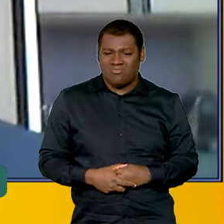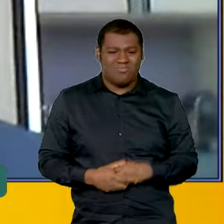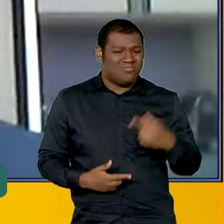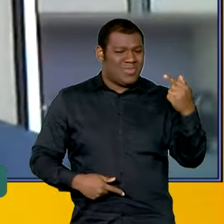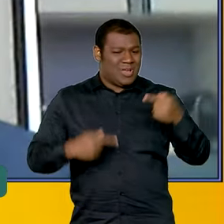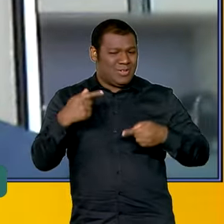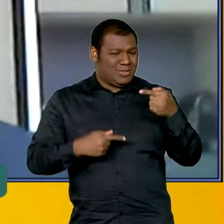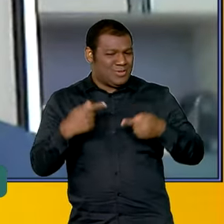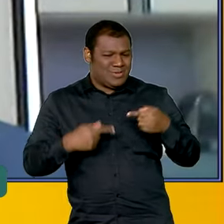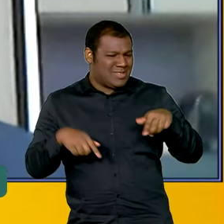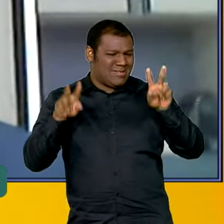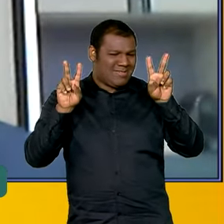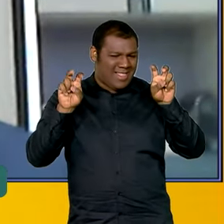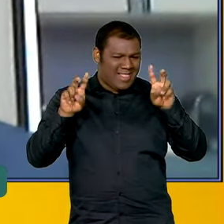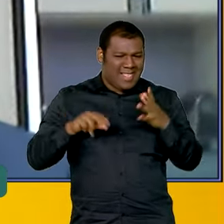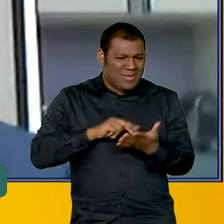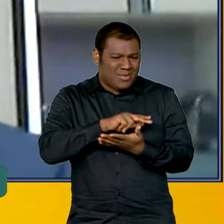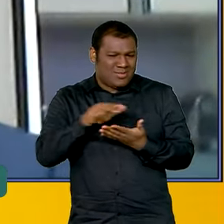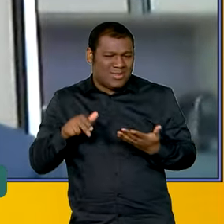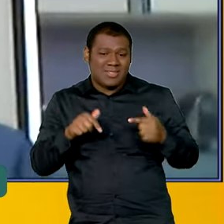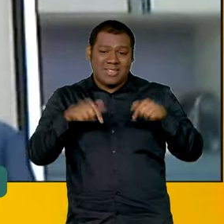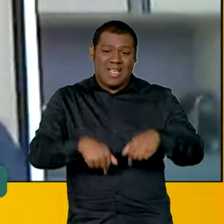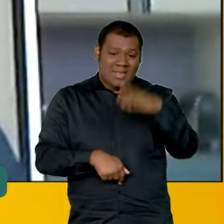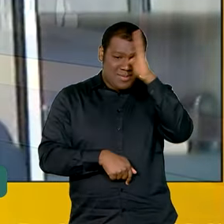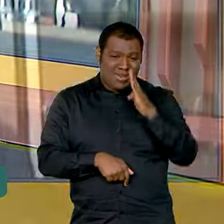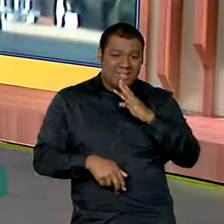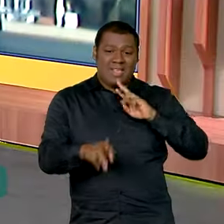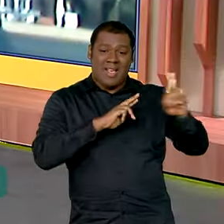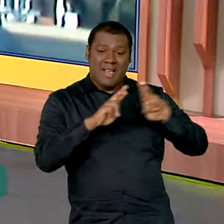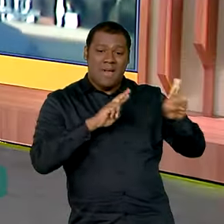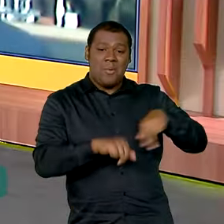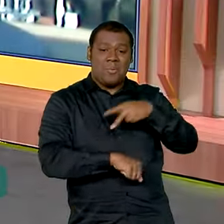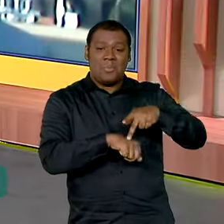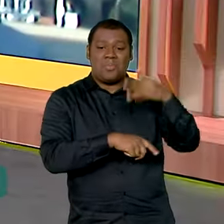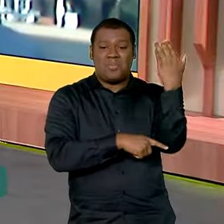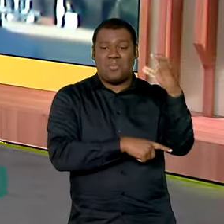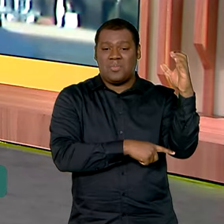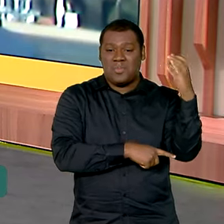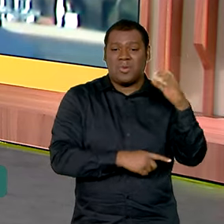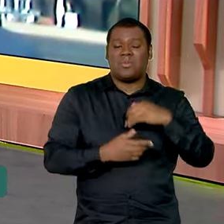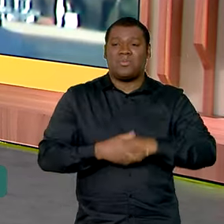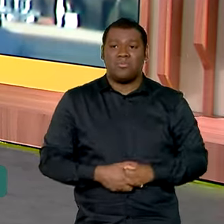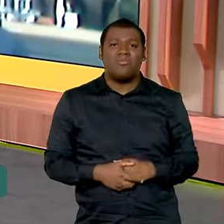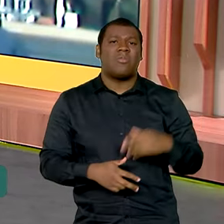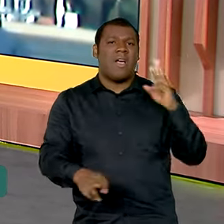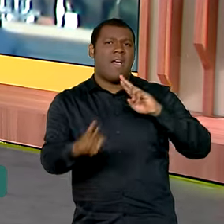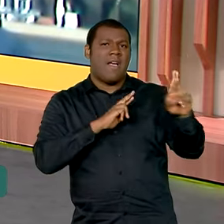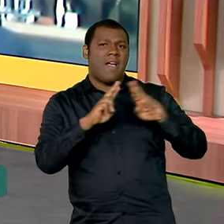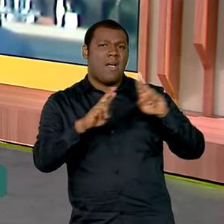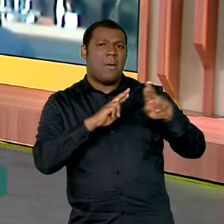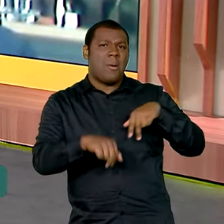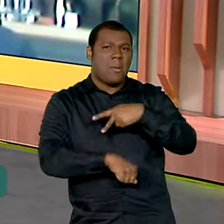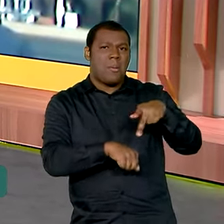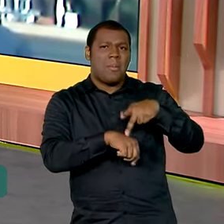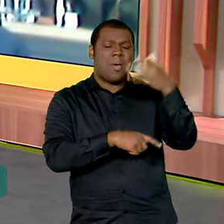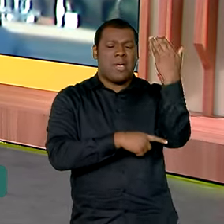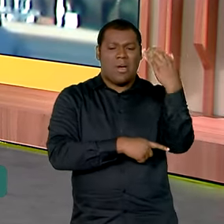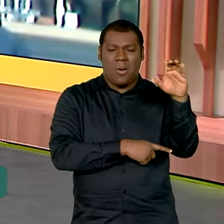aprofundar nessa relação com a Colômbia. Não só na relação com a Colômbia, né, ministro? Eu acho que isso,